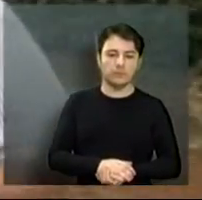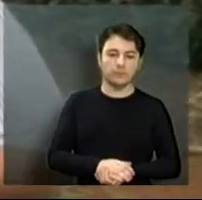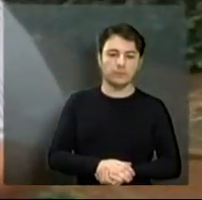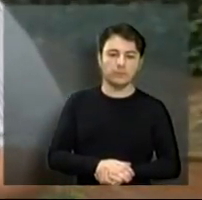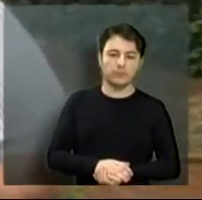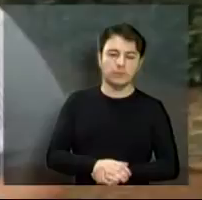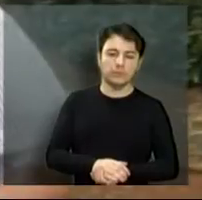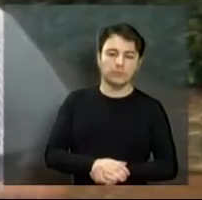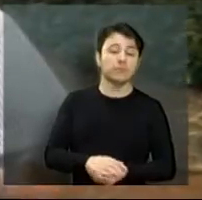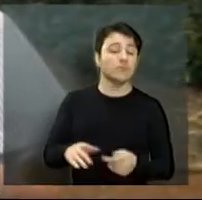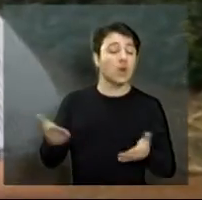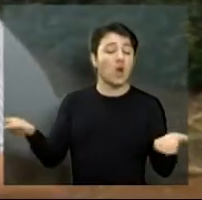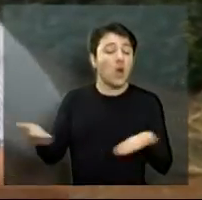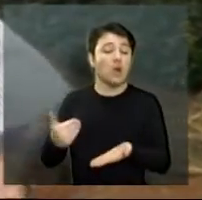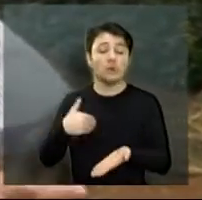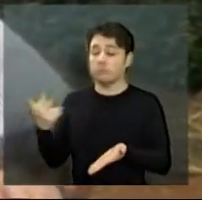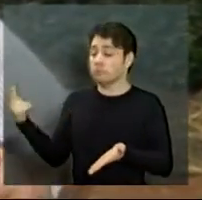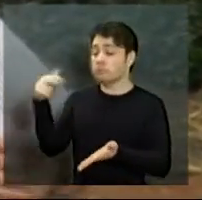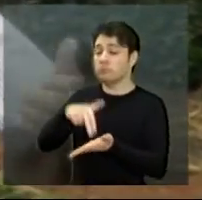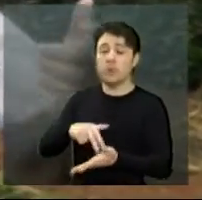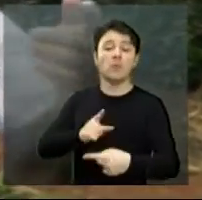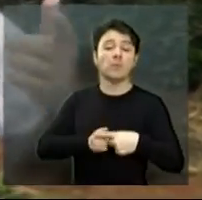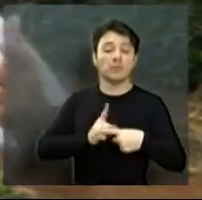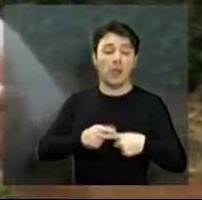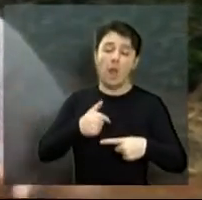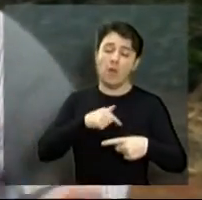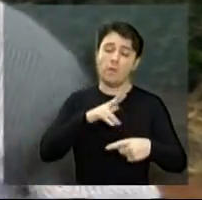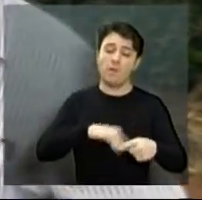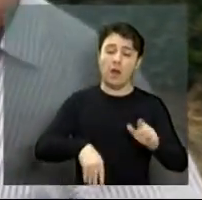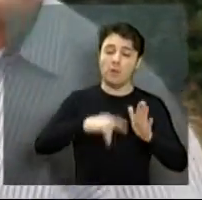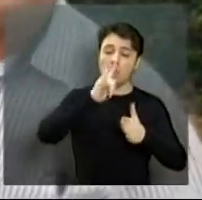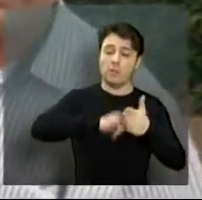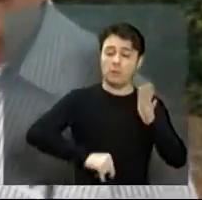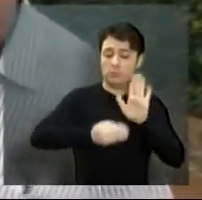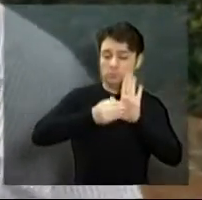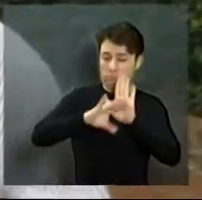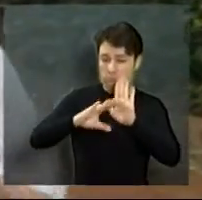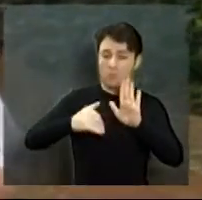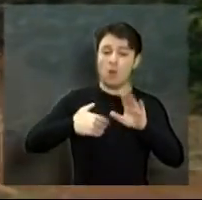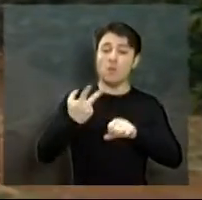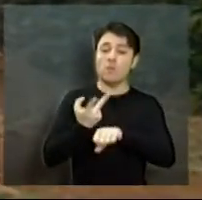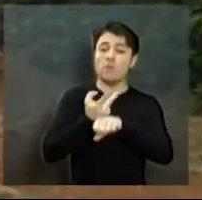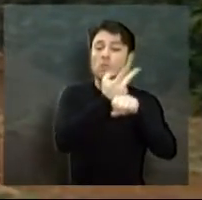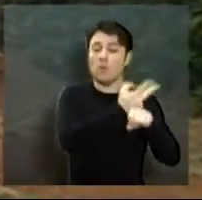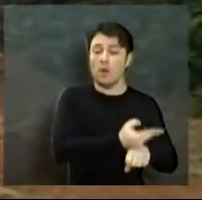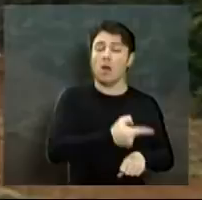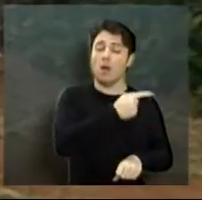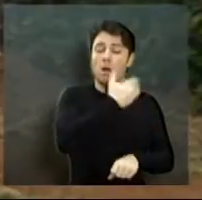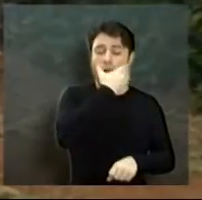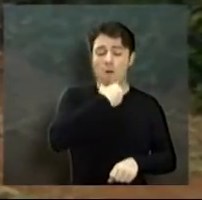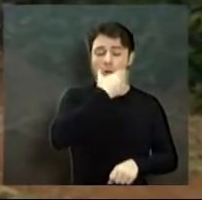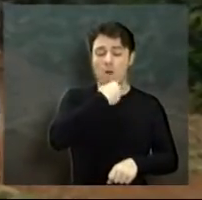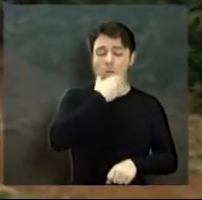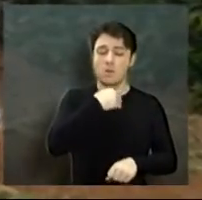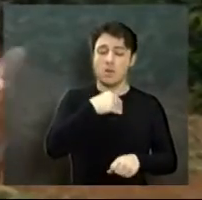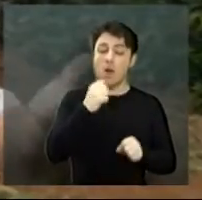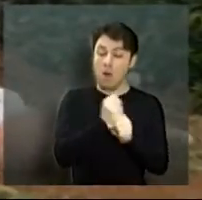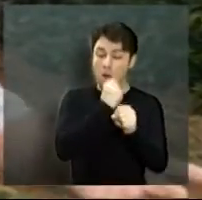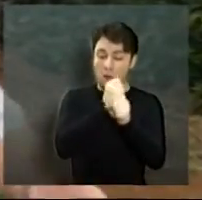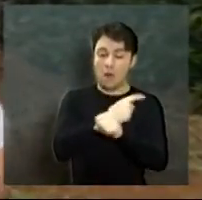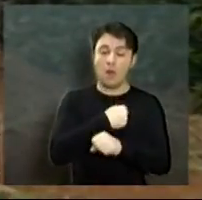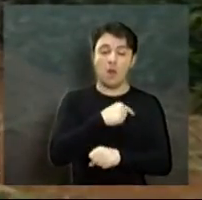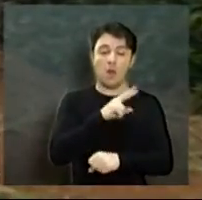Estou vindo aqui hoje, vou fazer as indicações, vou procurar o governo, conversar com o secretário de obras, pedir